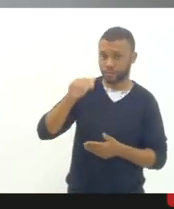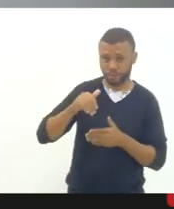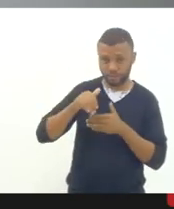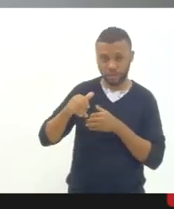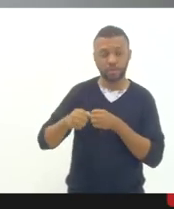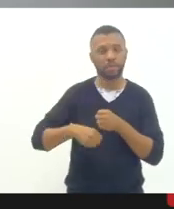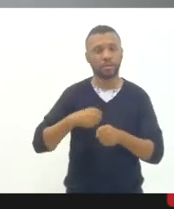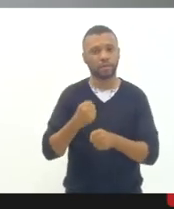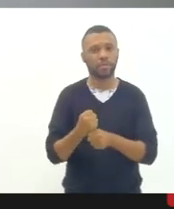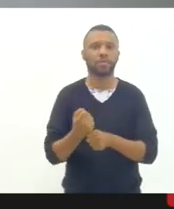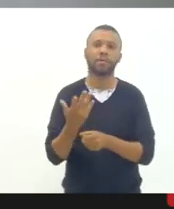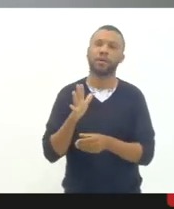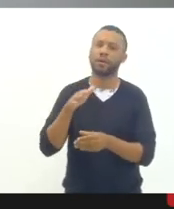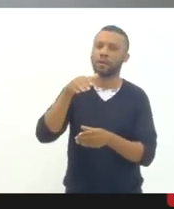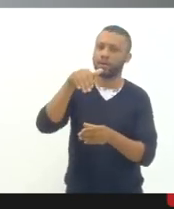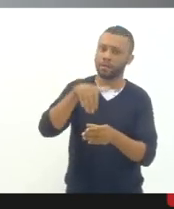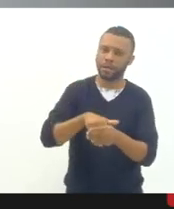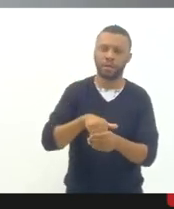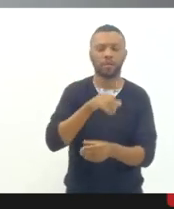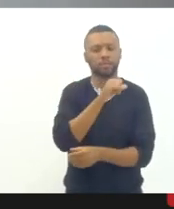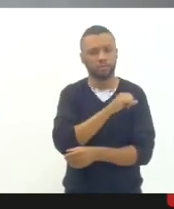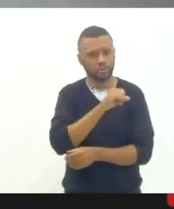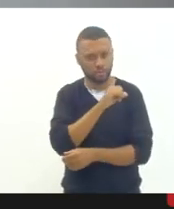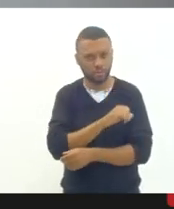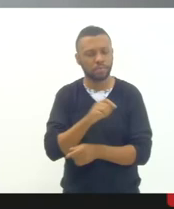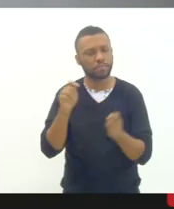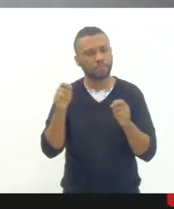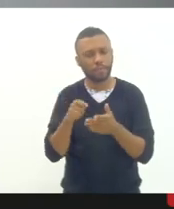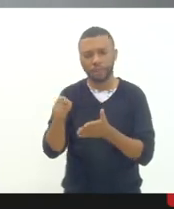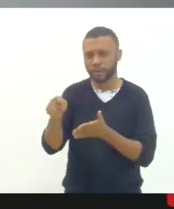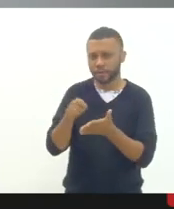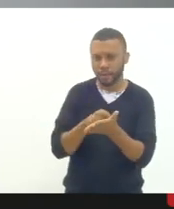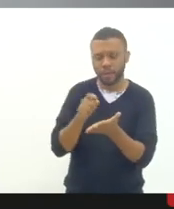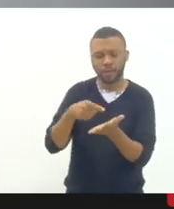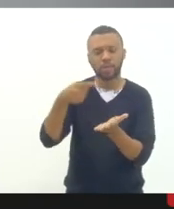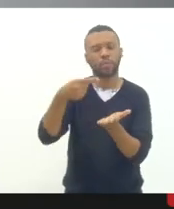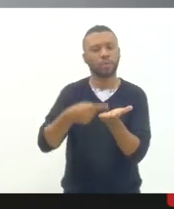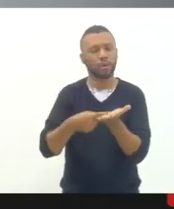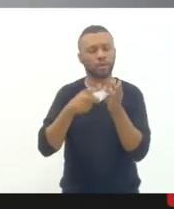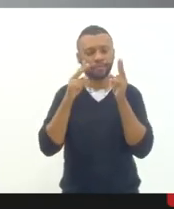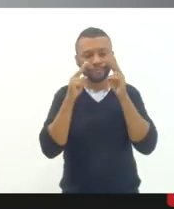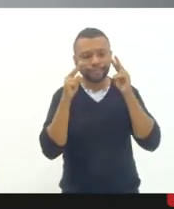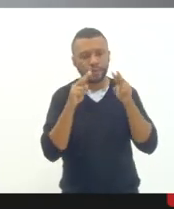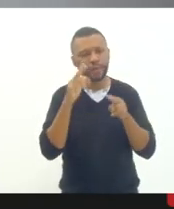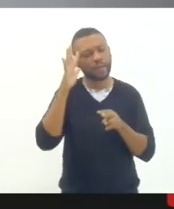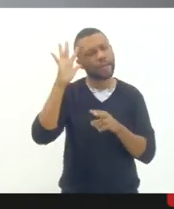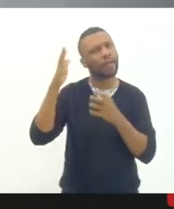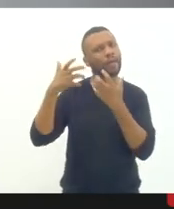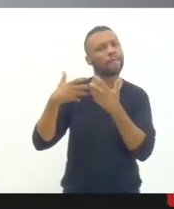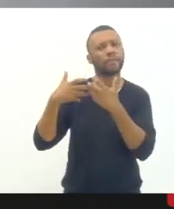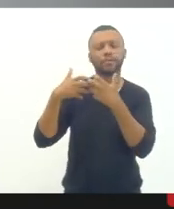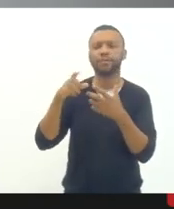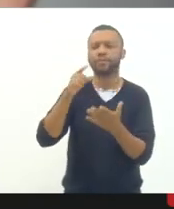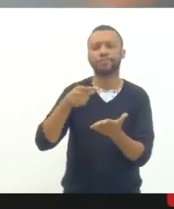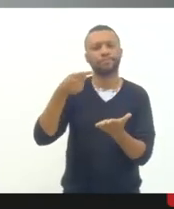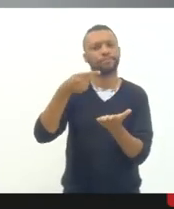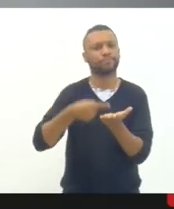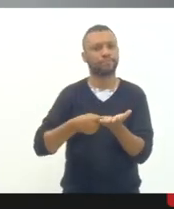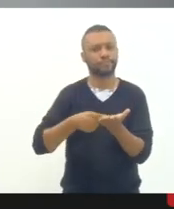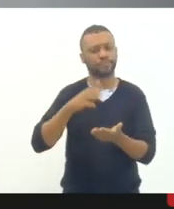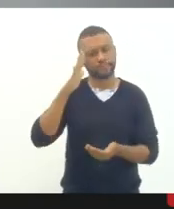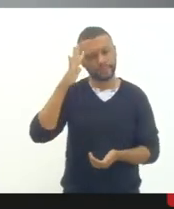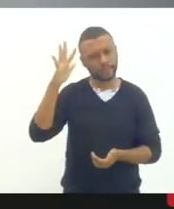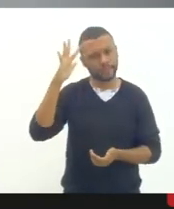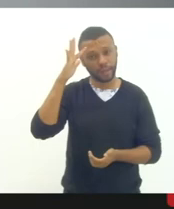eleitoral no Rio de Janeiro para que possam assinar esse compromisso olhar para ele refletir sobre esse compromisso e pensar para